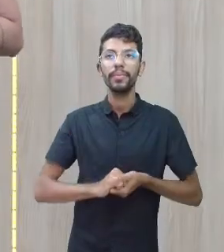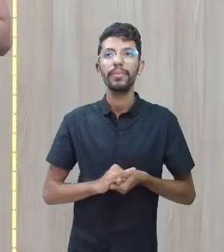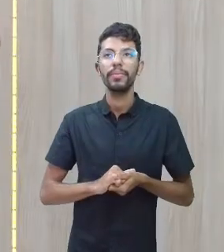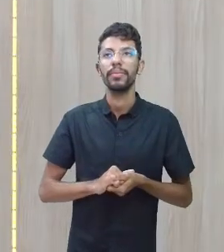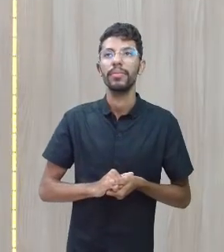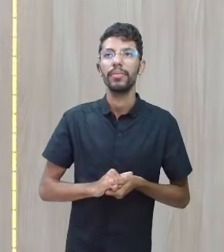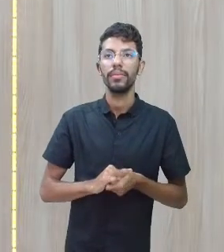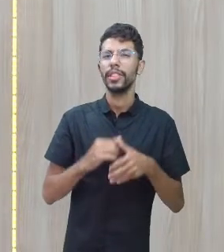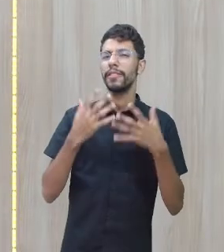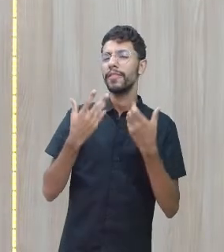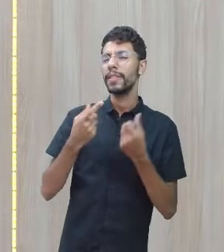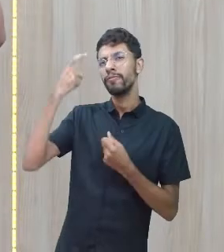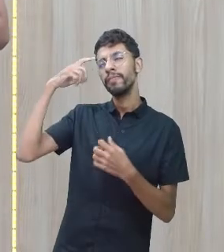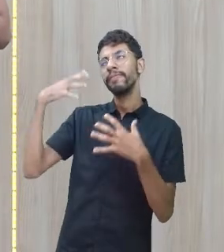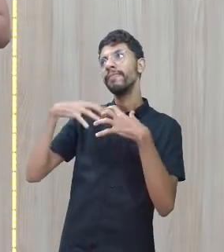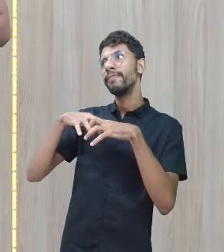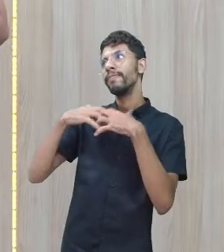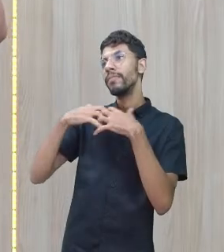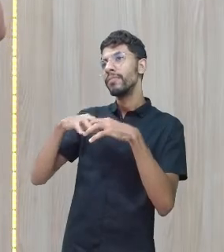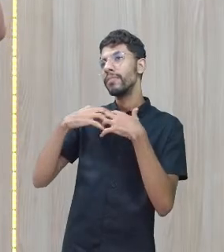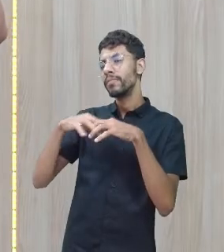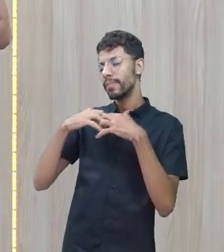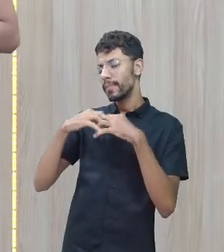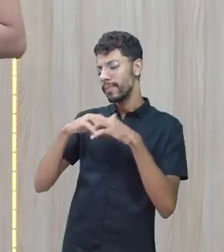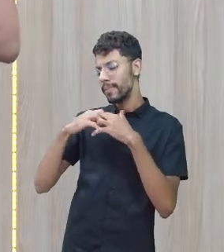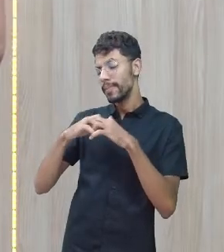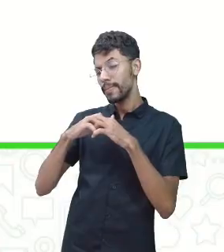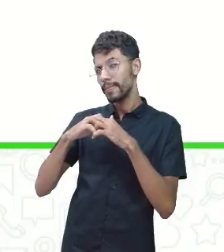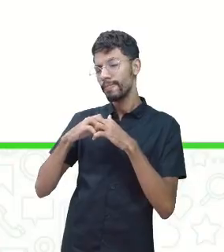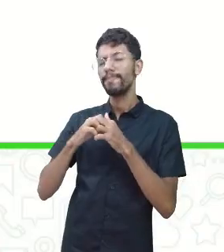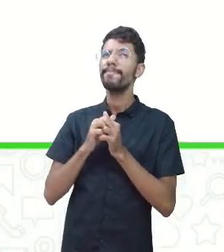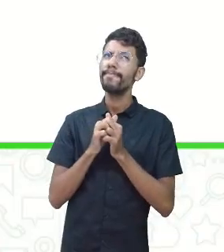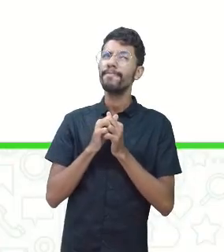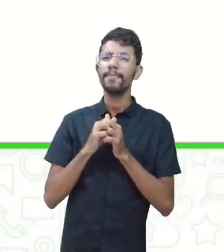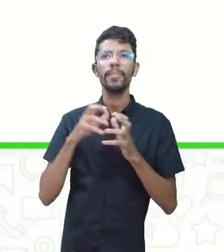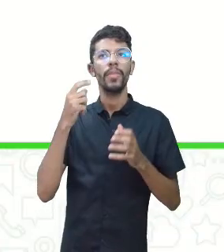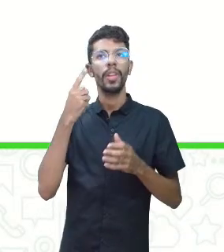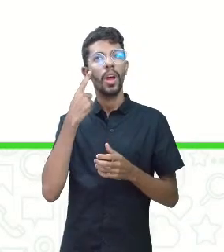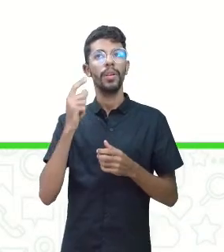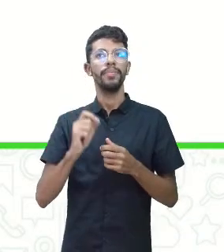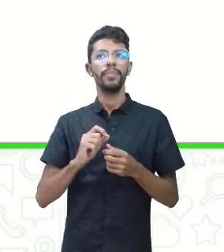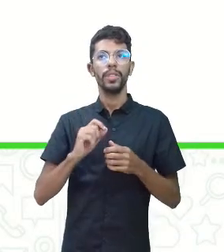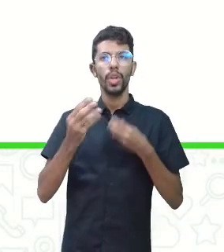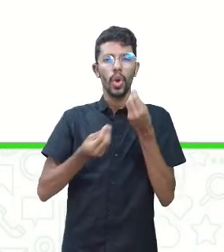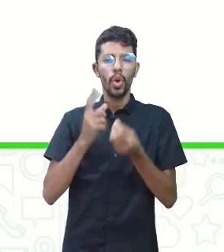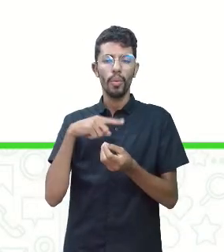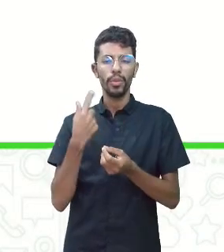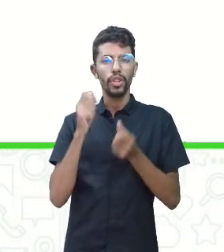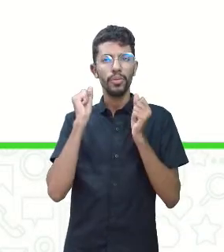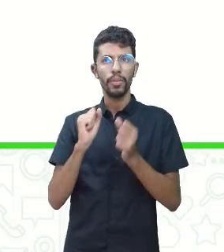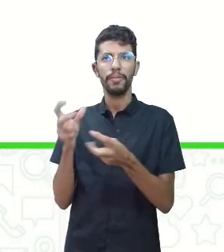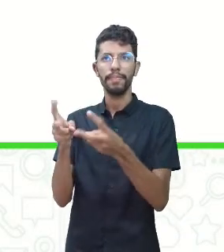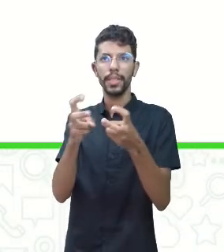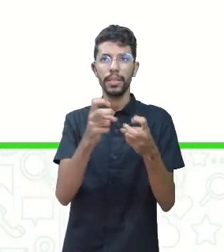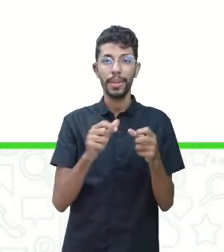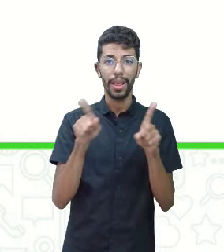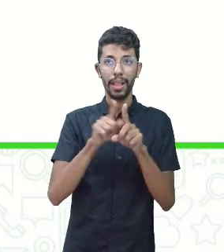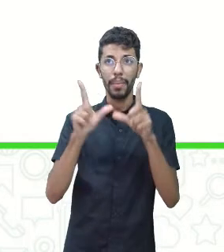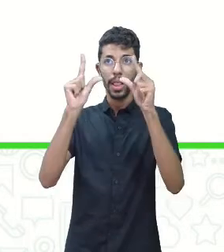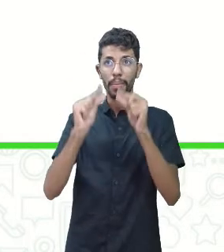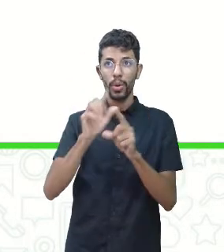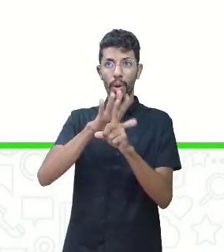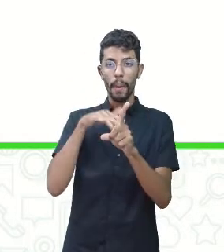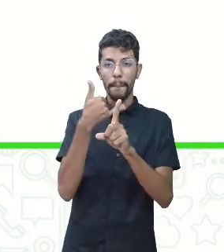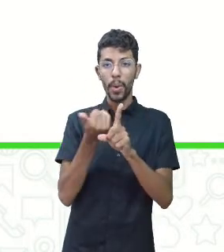Vamos pensar um pouco junto comigo. De que forma podemos identificar e minimizar o